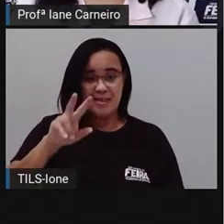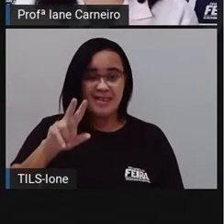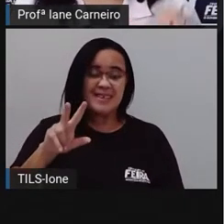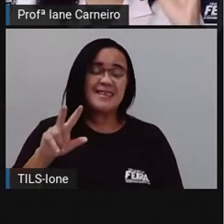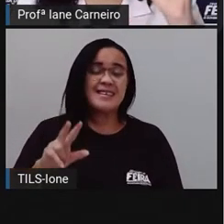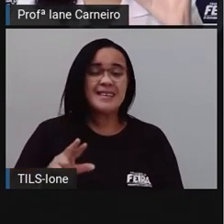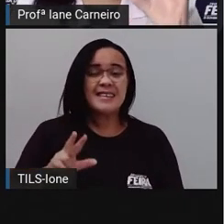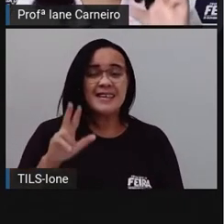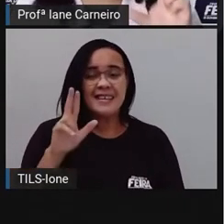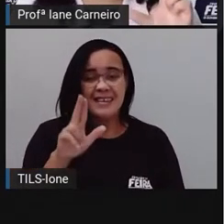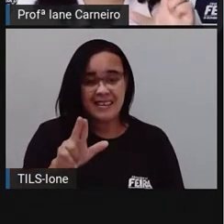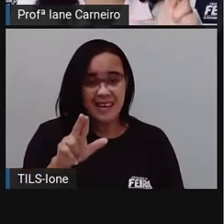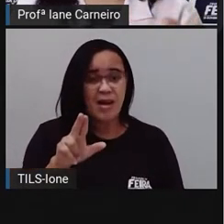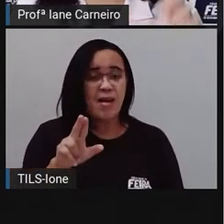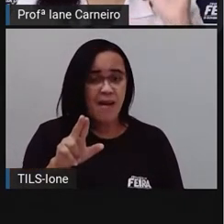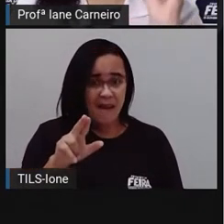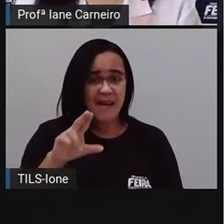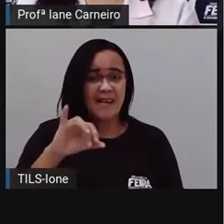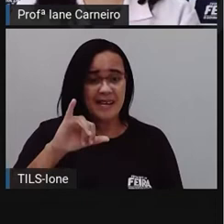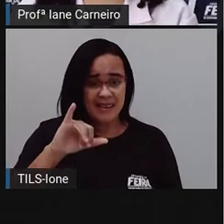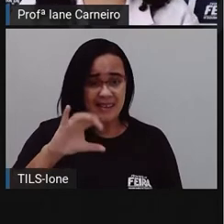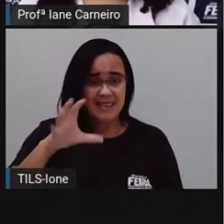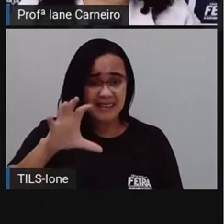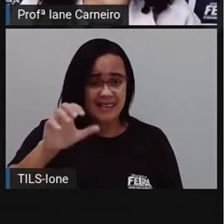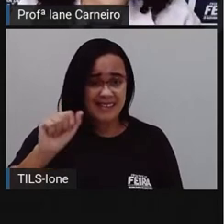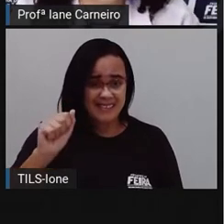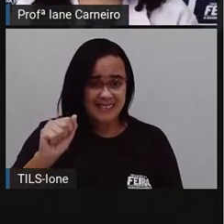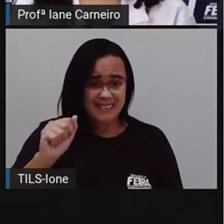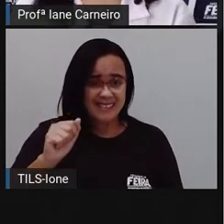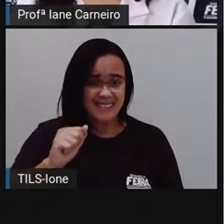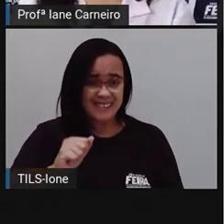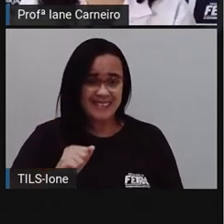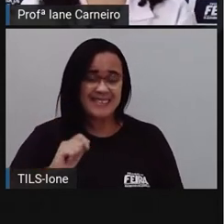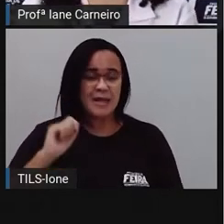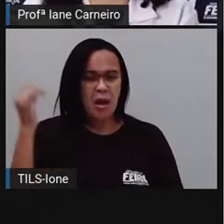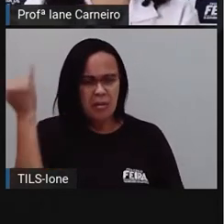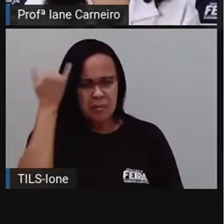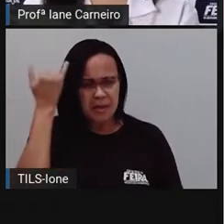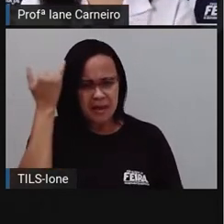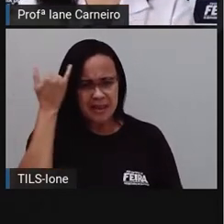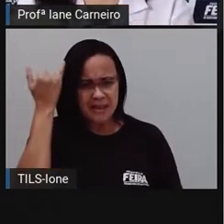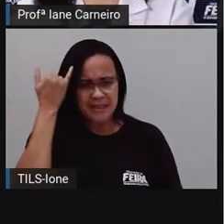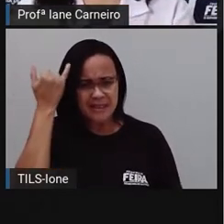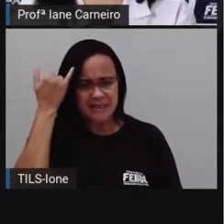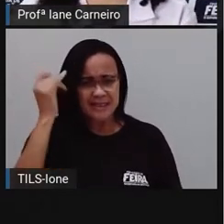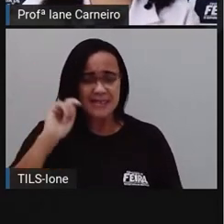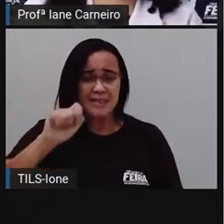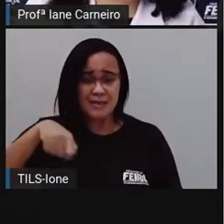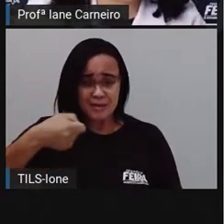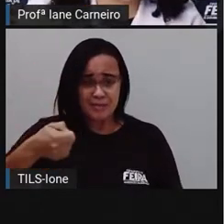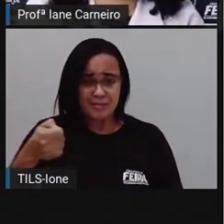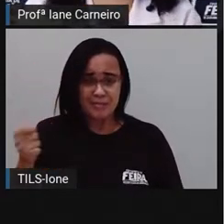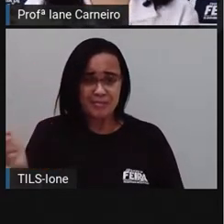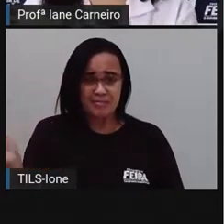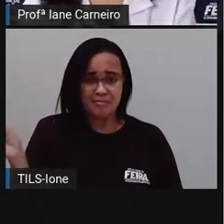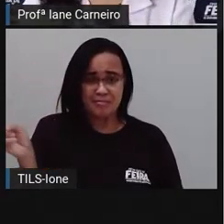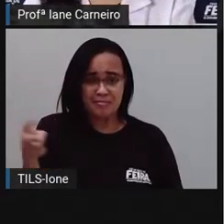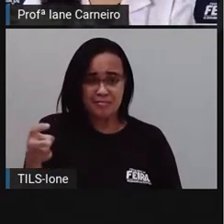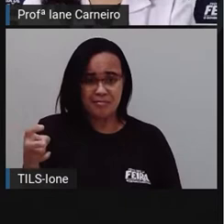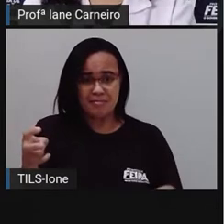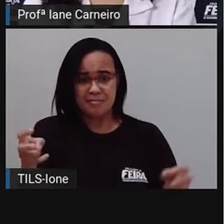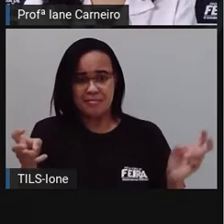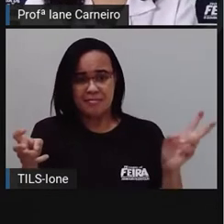Pró recolheu essas informações aqui de um site bem legal que vocês podem conhecer. Um site que tem joguinhos,